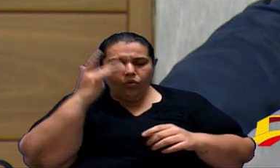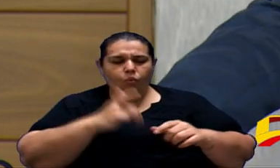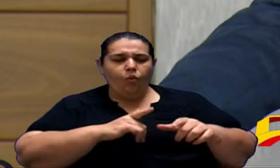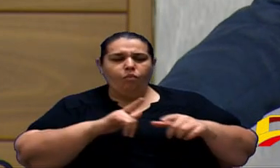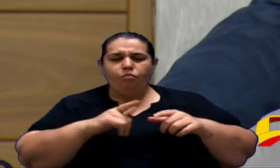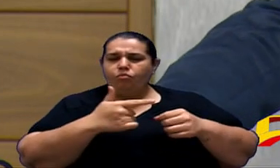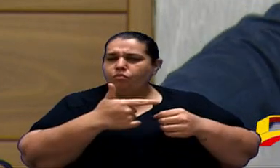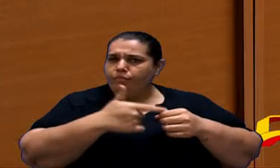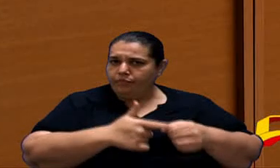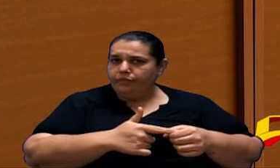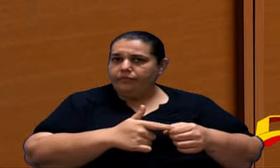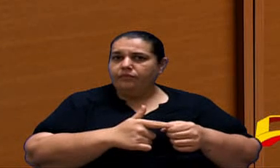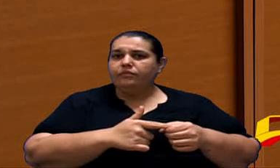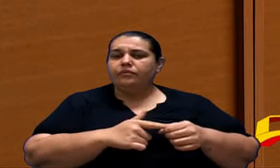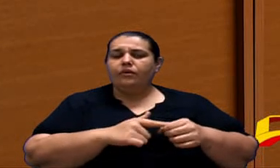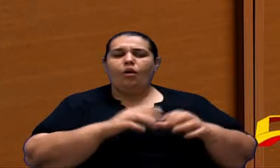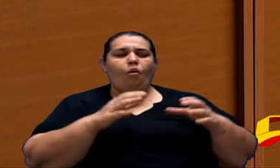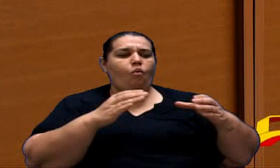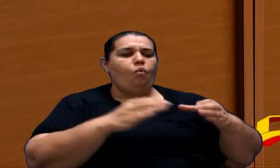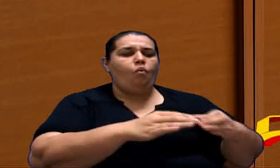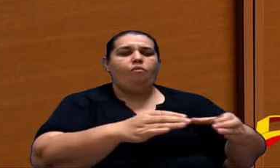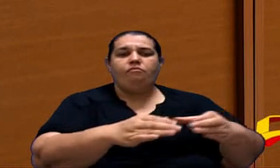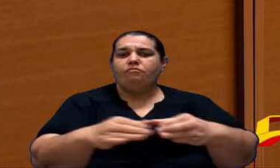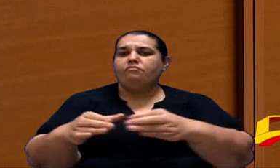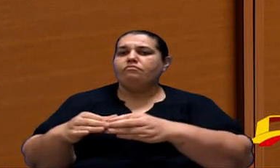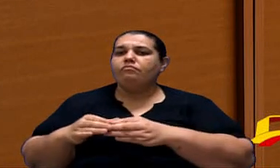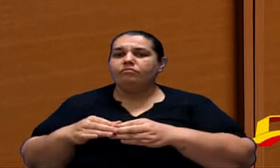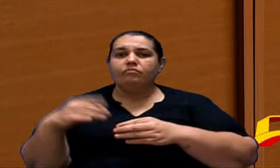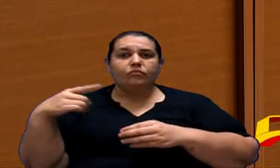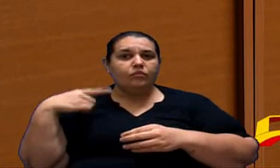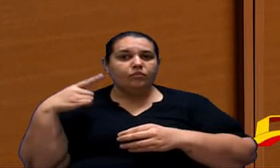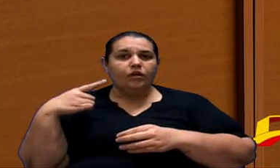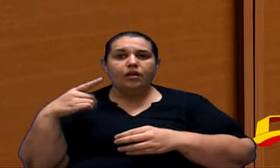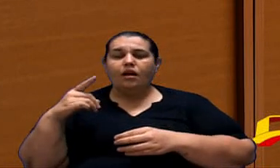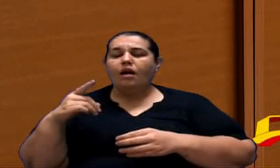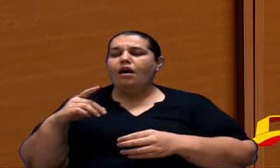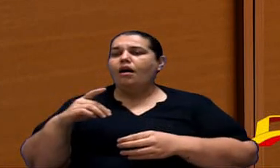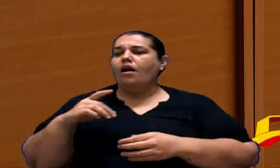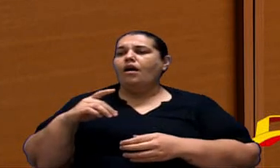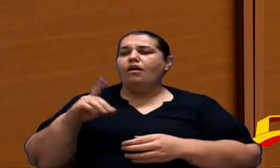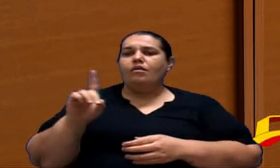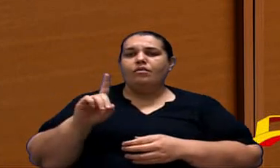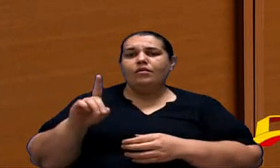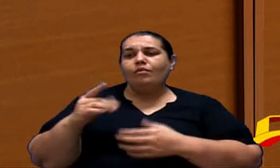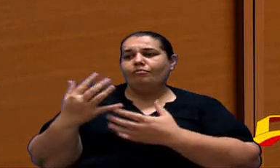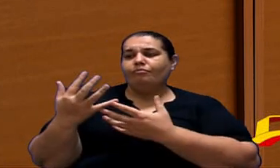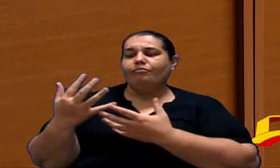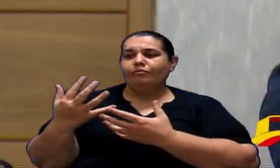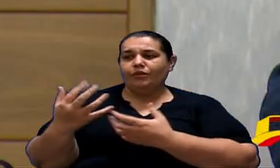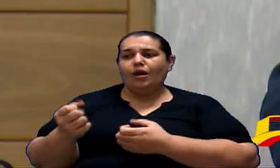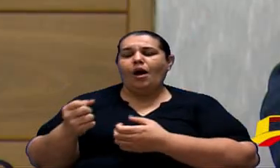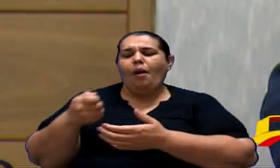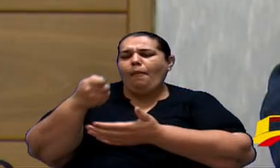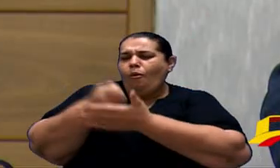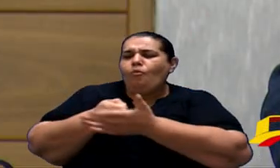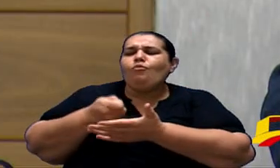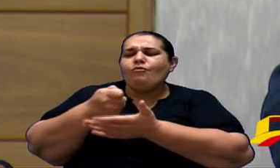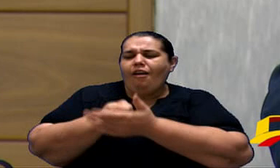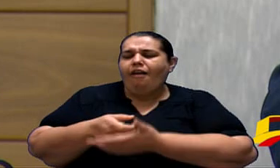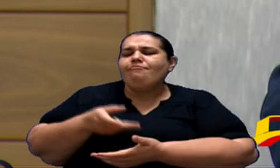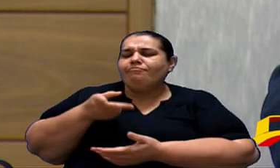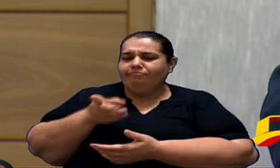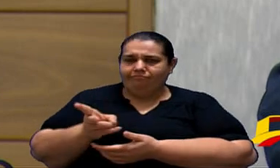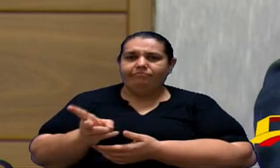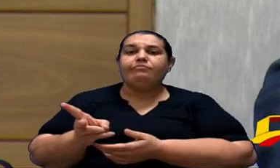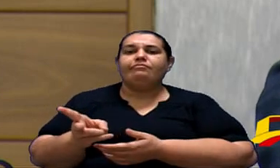de frentista como todas jamais o deputado Cezinha vai deixar de encarar e sempre defender o direito